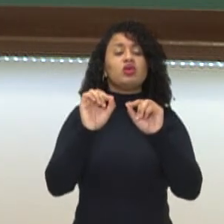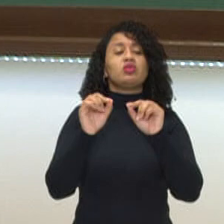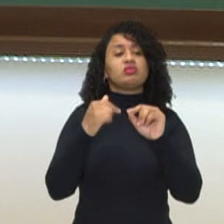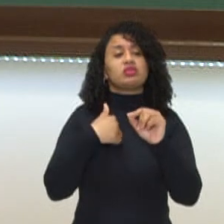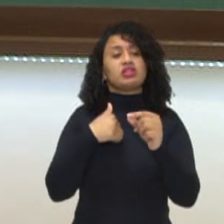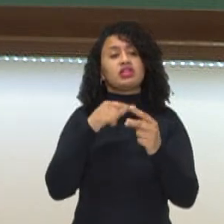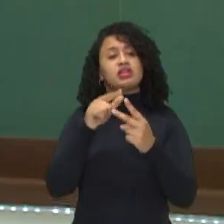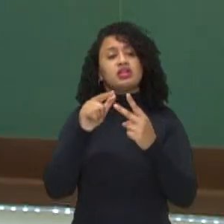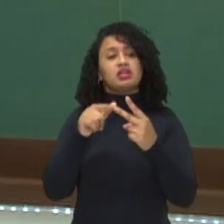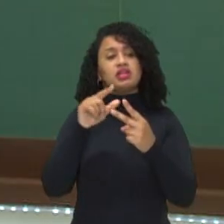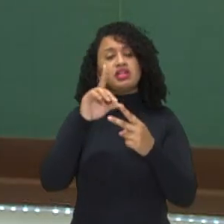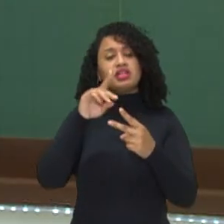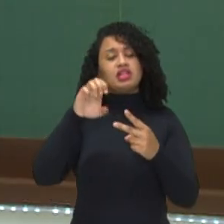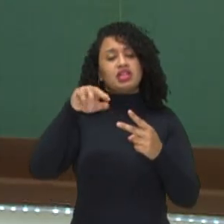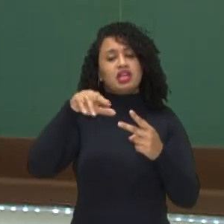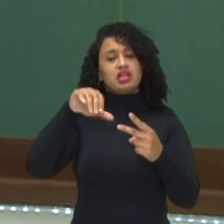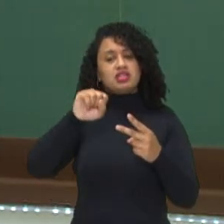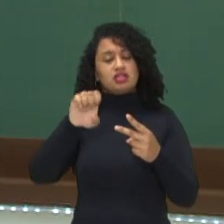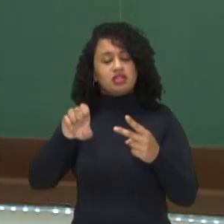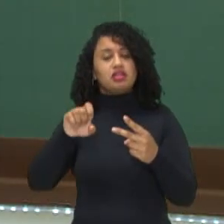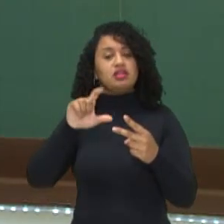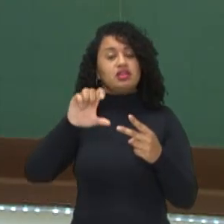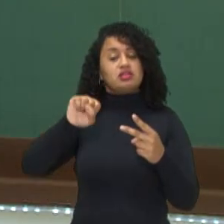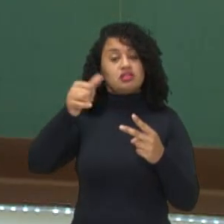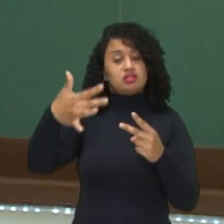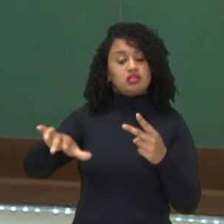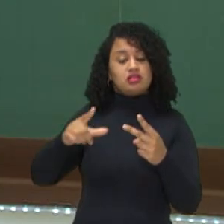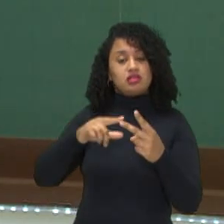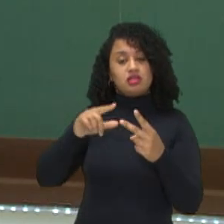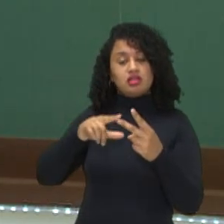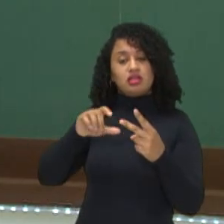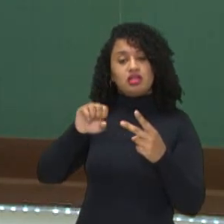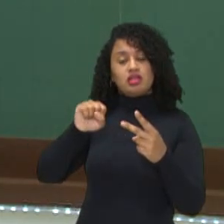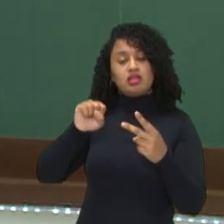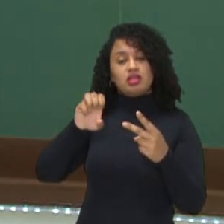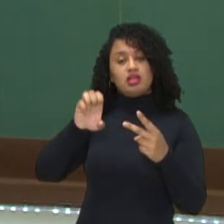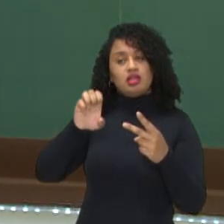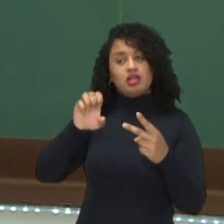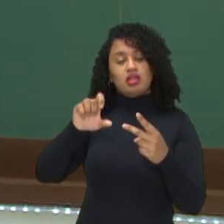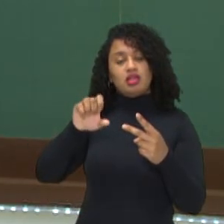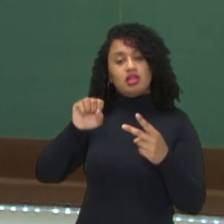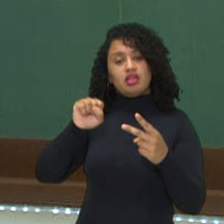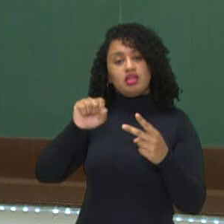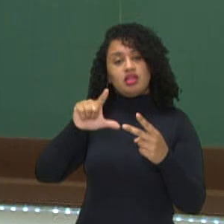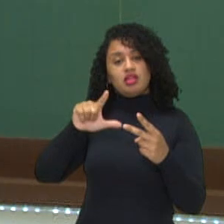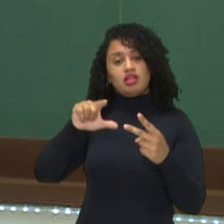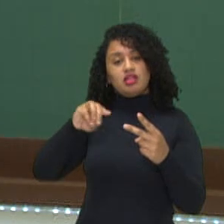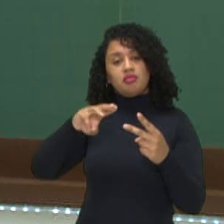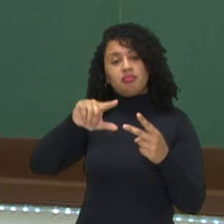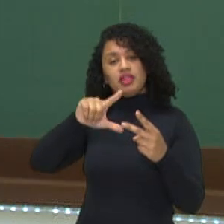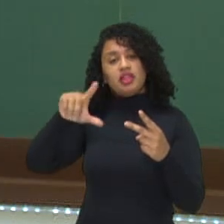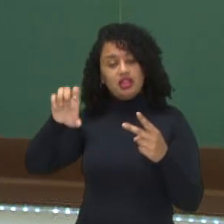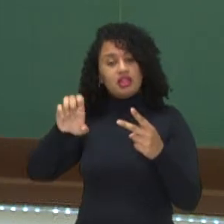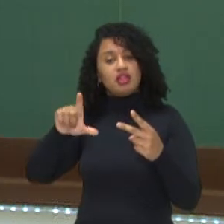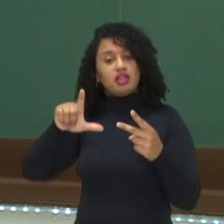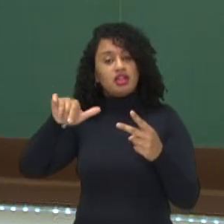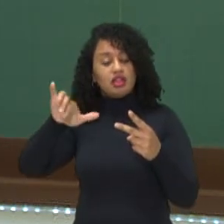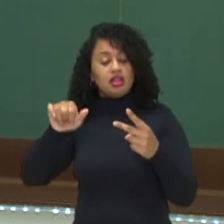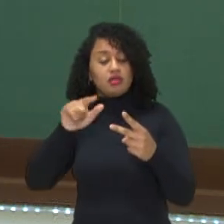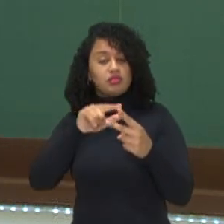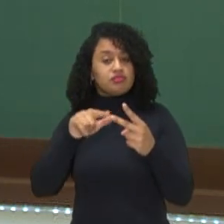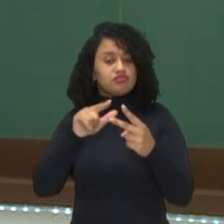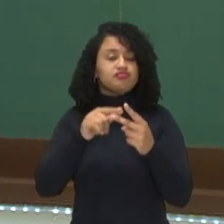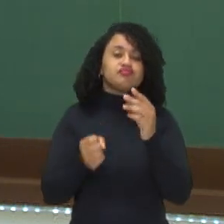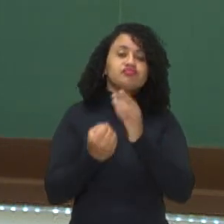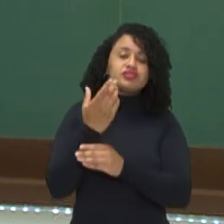que são a Denise, né? De Santos e Esmini Lima. Então, são as criadoras do Lambi-Lambi. Gratidão por essa arte